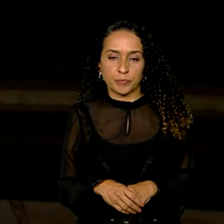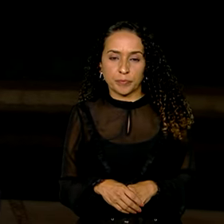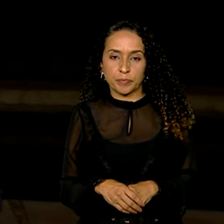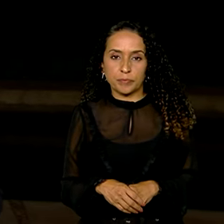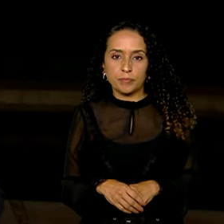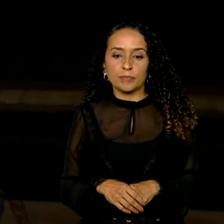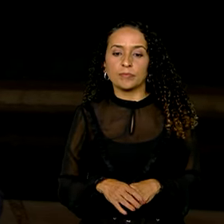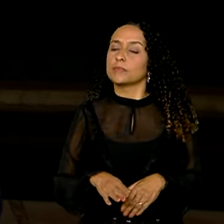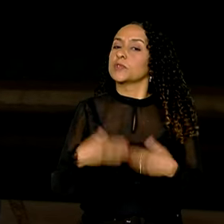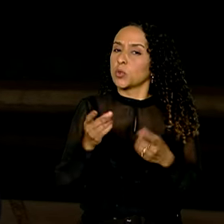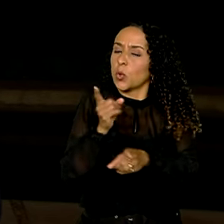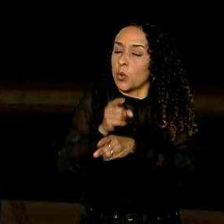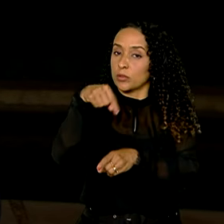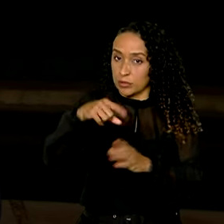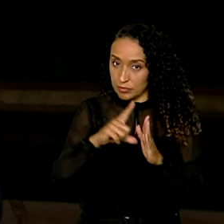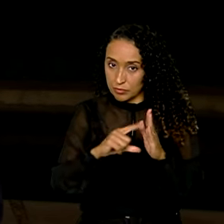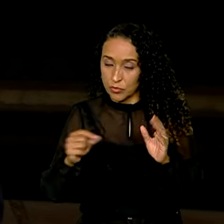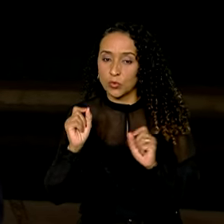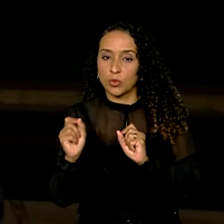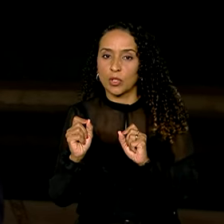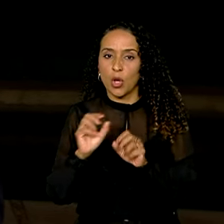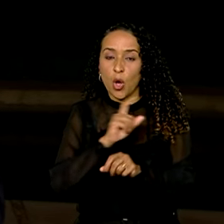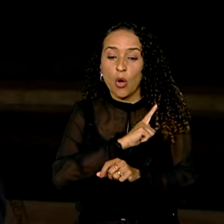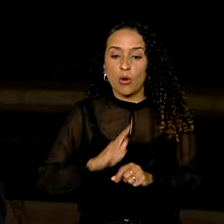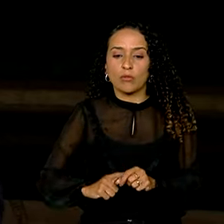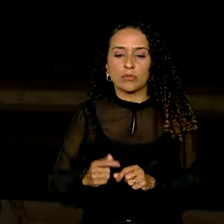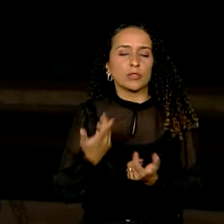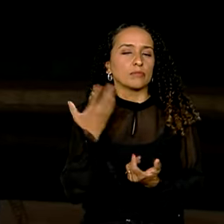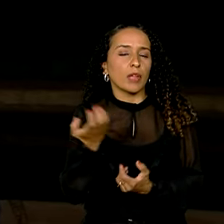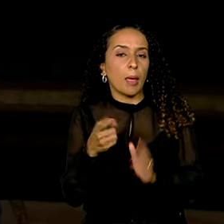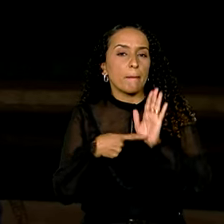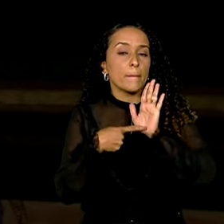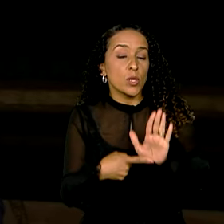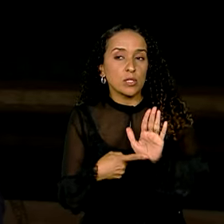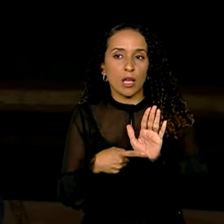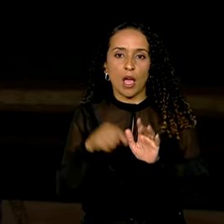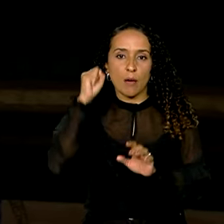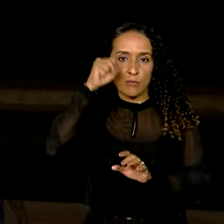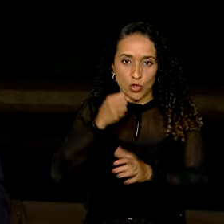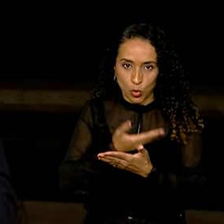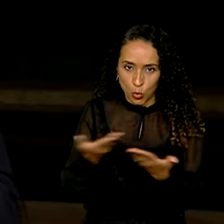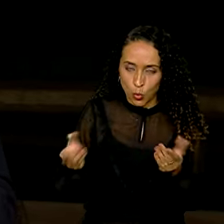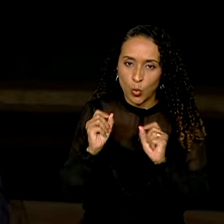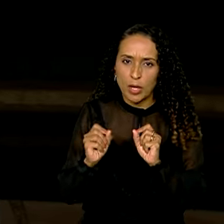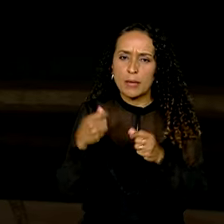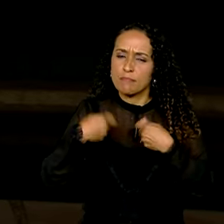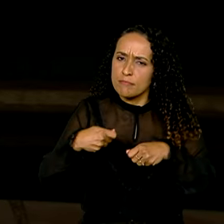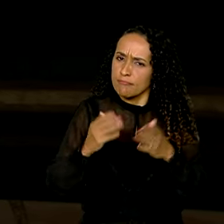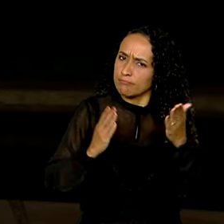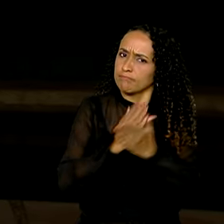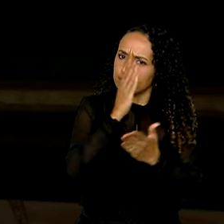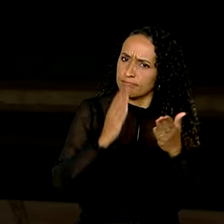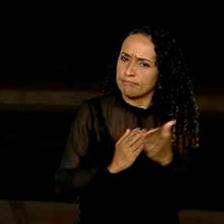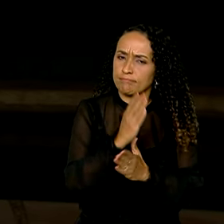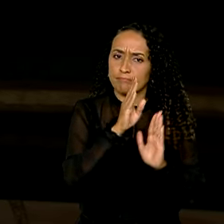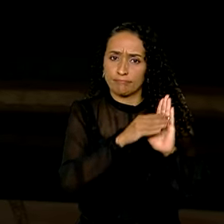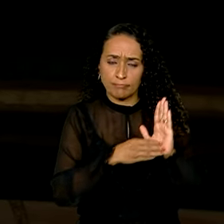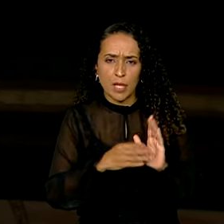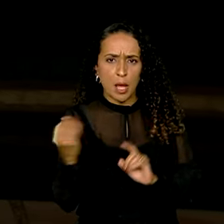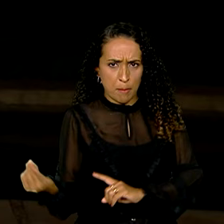Neste encontro aqui no Alvorada, o governo pretende mostrar aos senadores que é preciso aprovar matérias importantes,